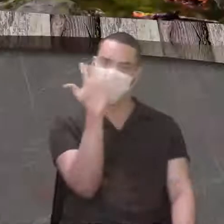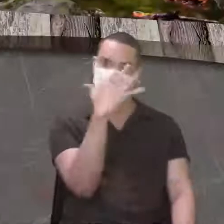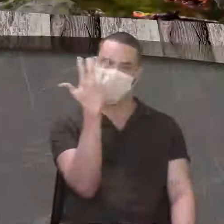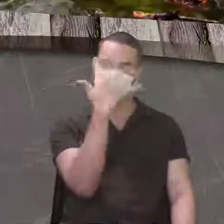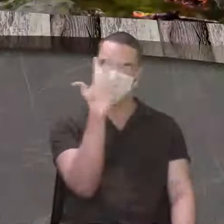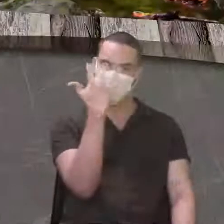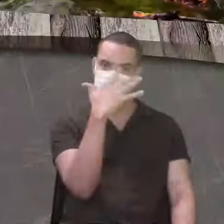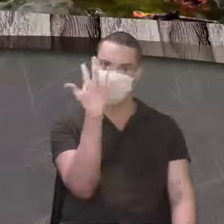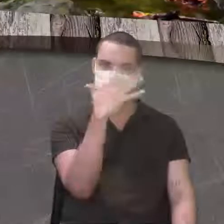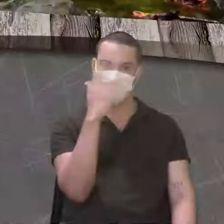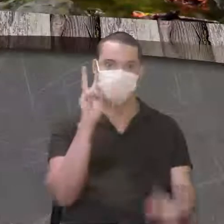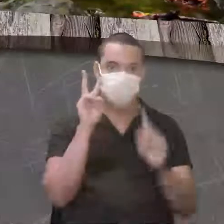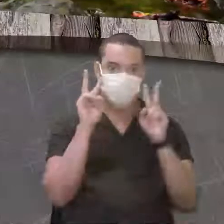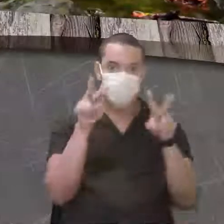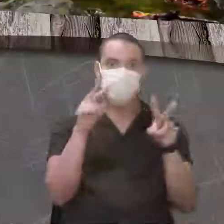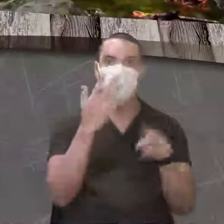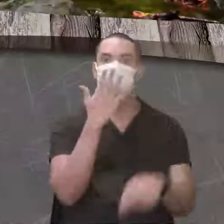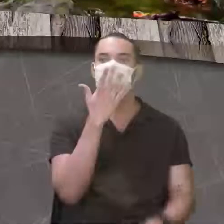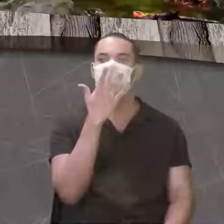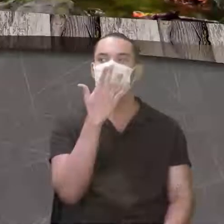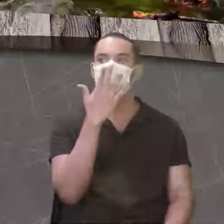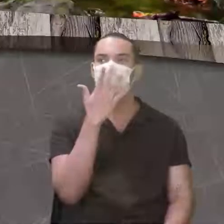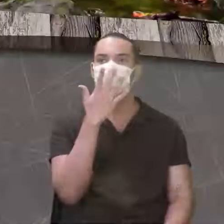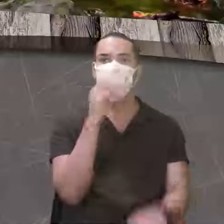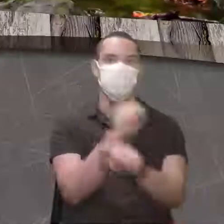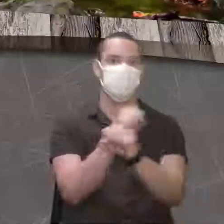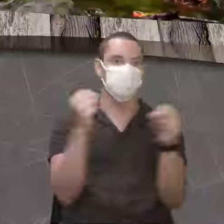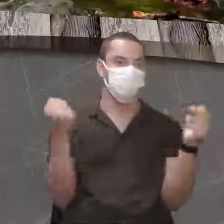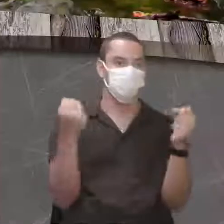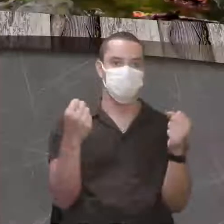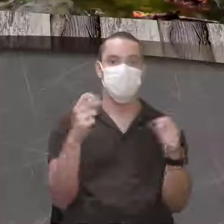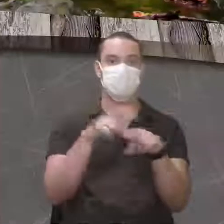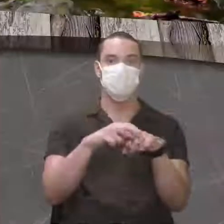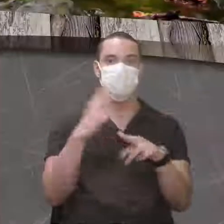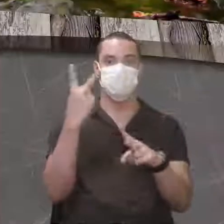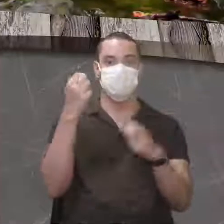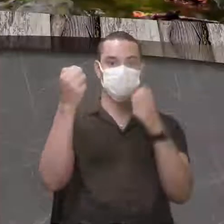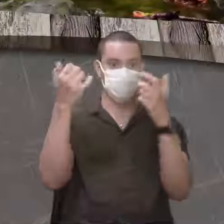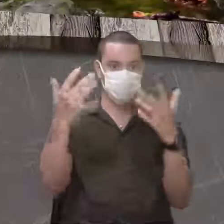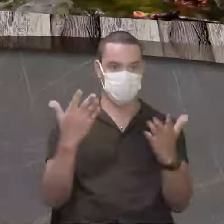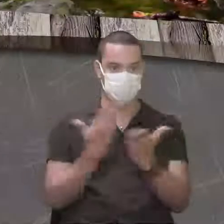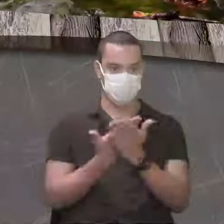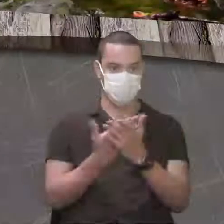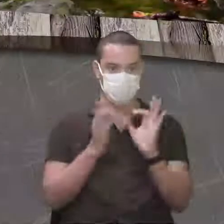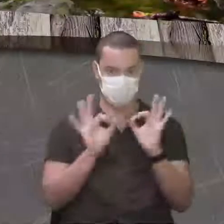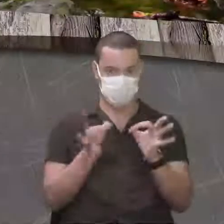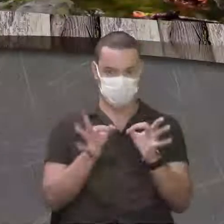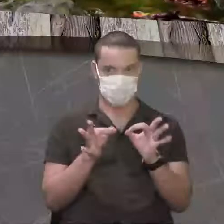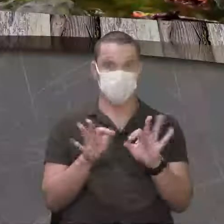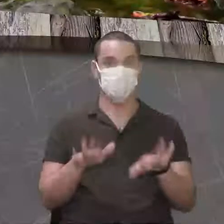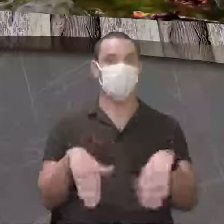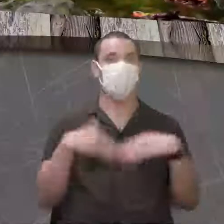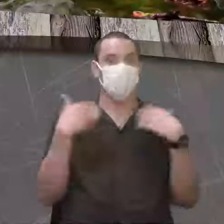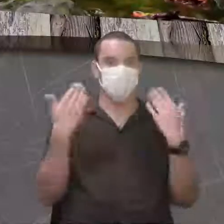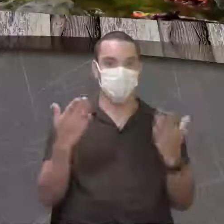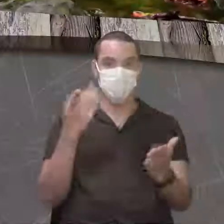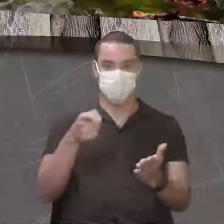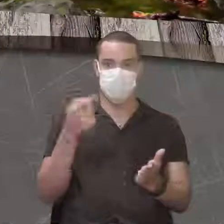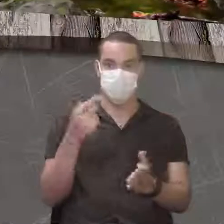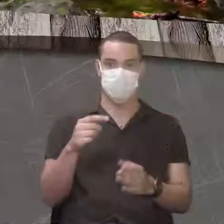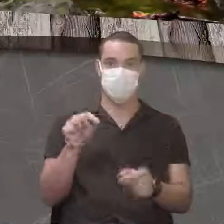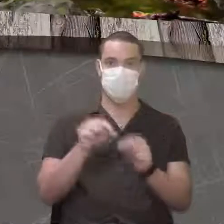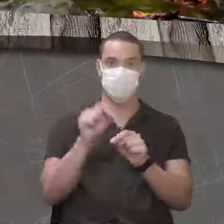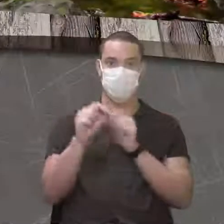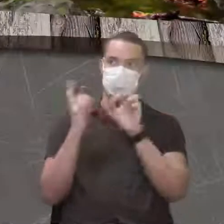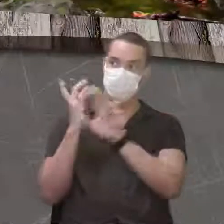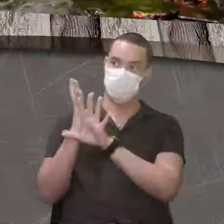incapacidade de visualizar. São dois tipos de deficiências que nós tratamos nessa aula, tá bom, galera? Então, essa foi a